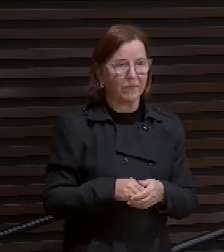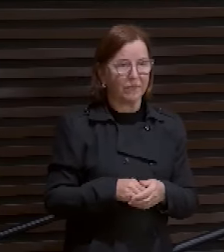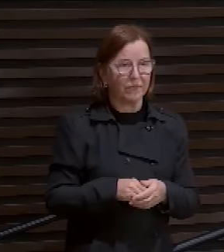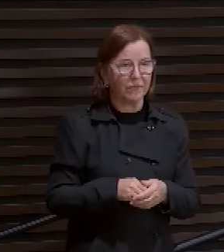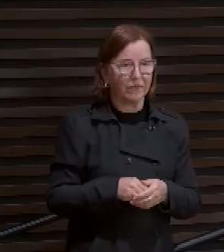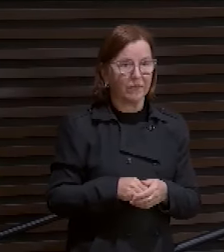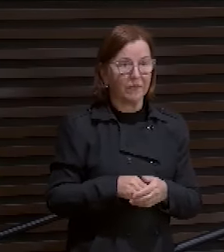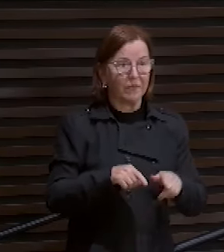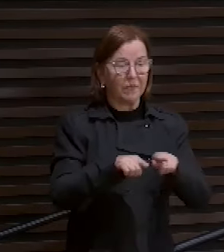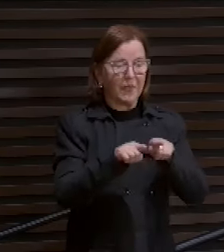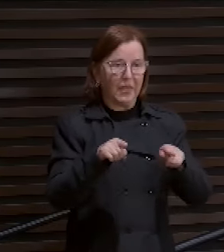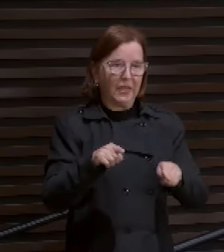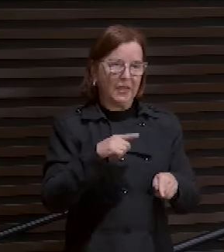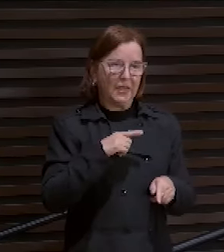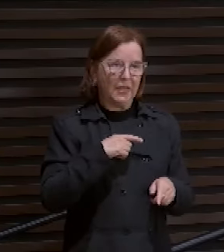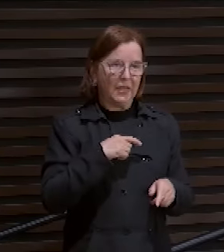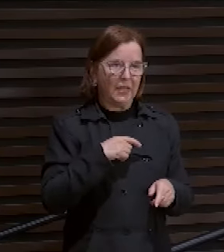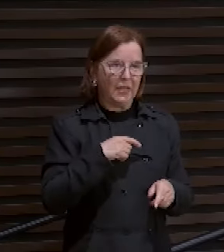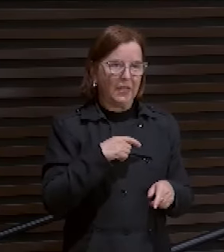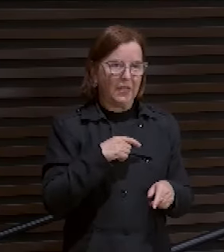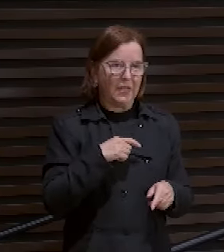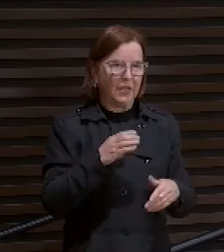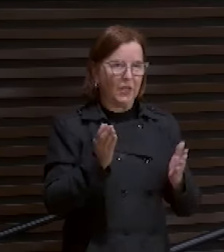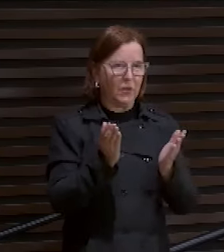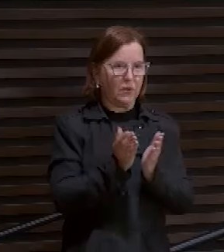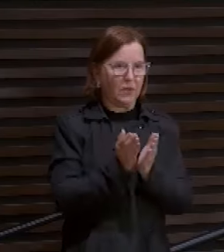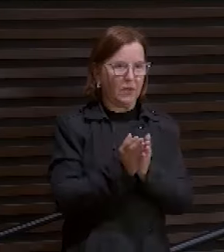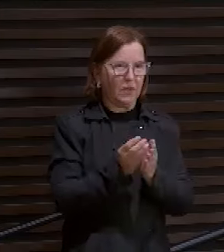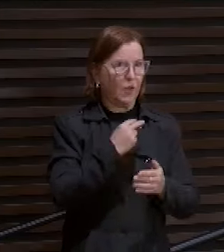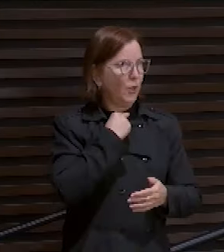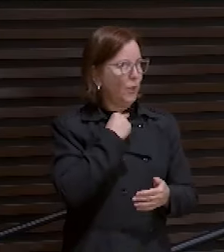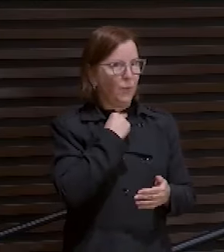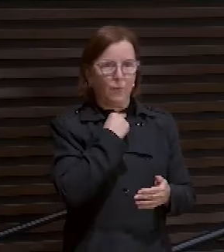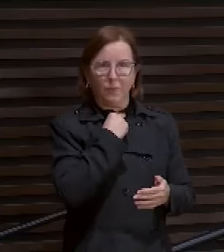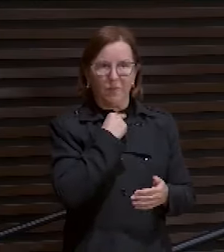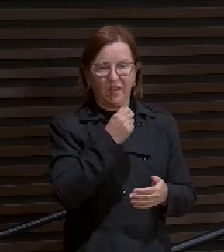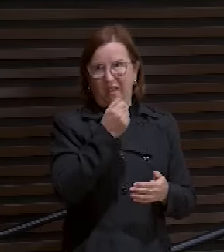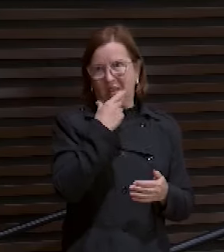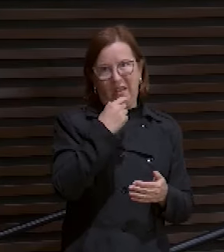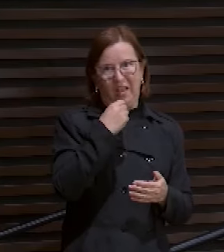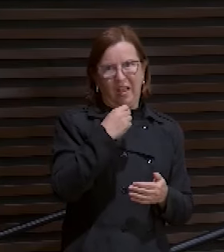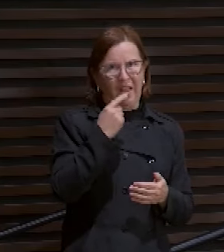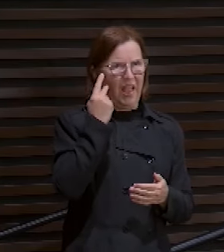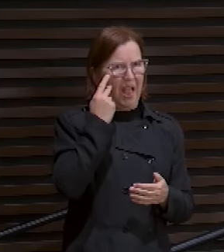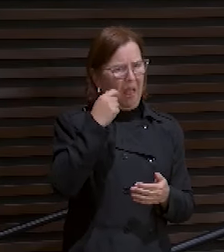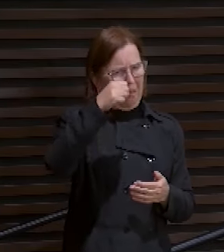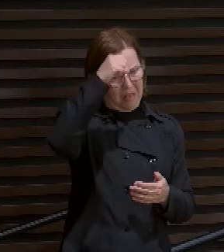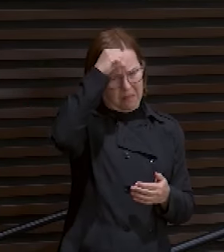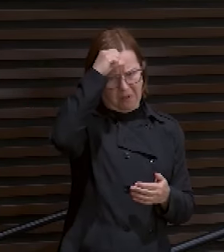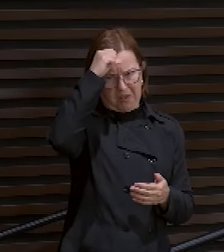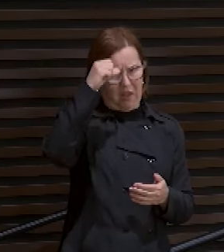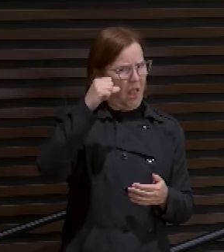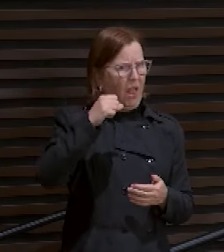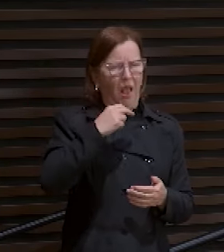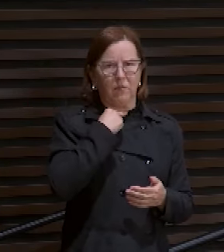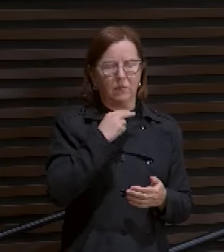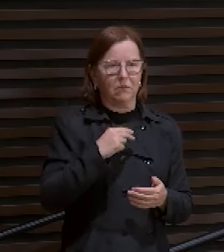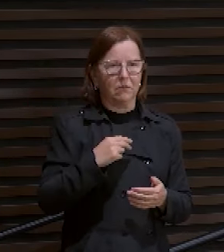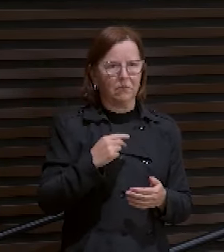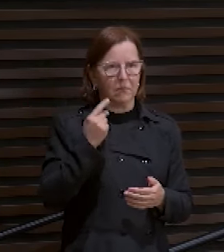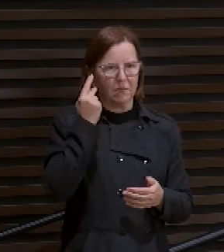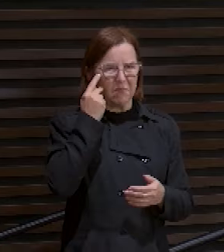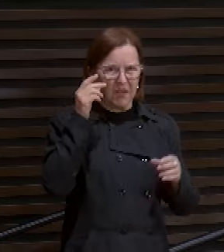Mas tem um super crente aí que não pode tomar remédio não. Para depressão não pode. Para dor de cabeça pode.